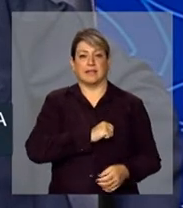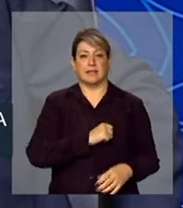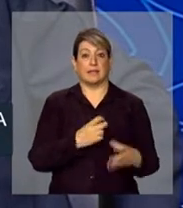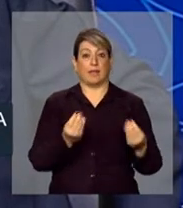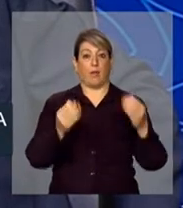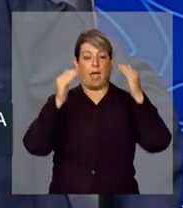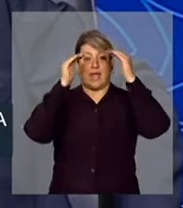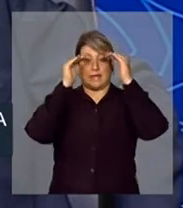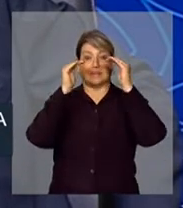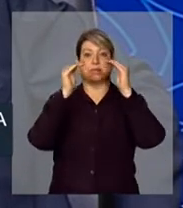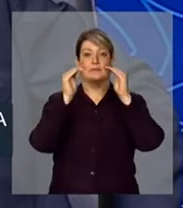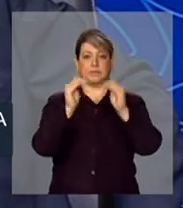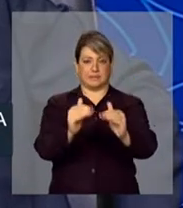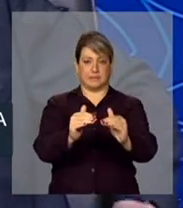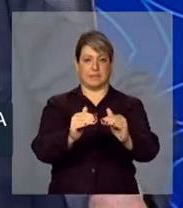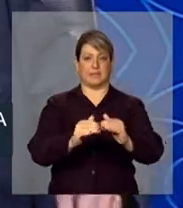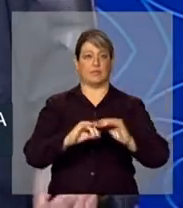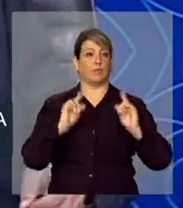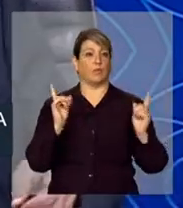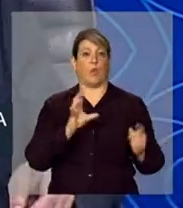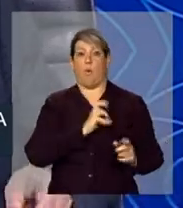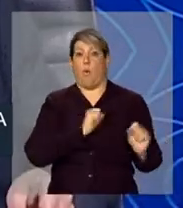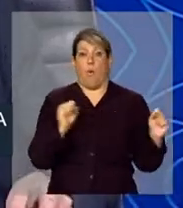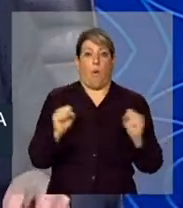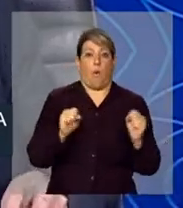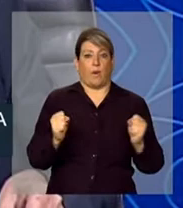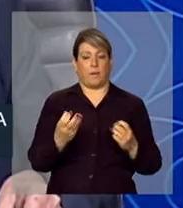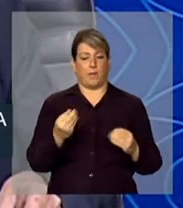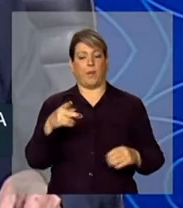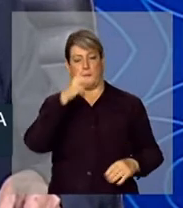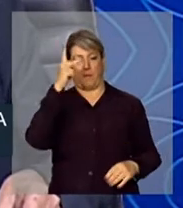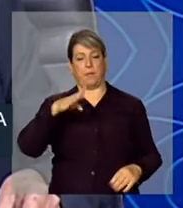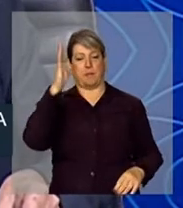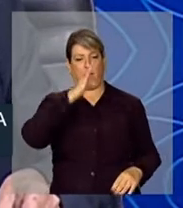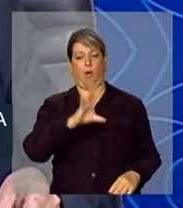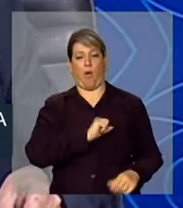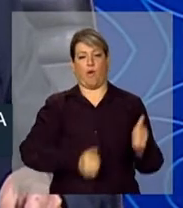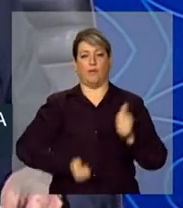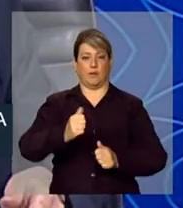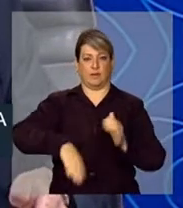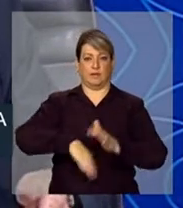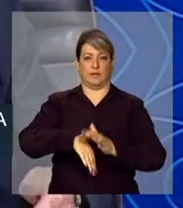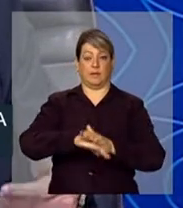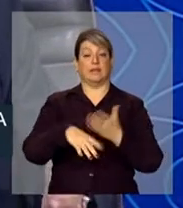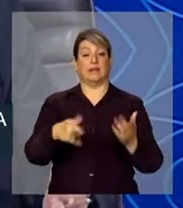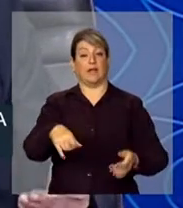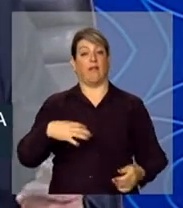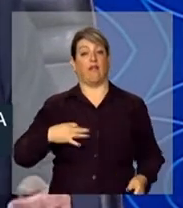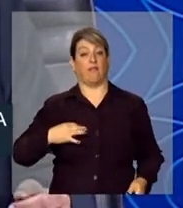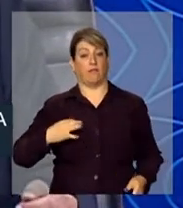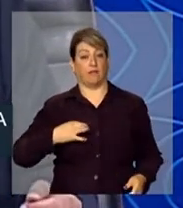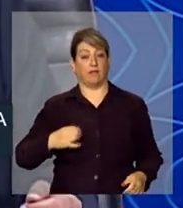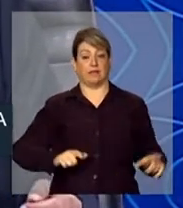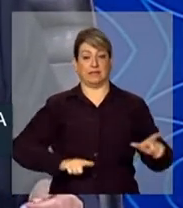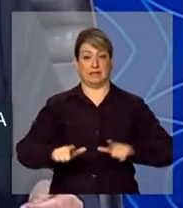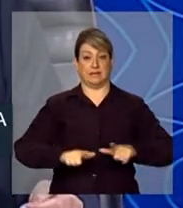respeitado pelo povo brasileiro. E o voluntariado é exatamente